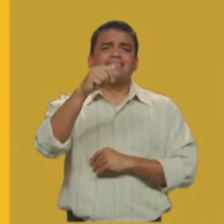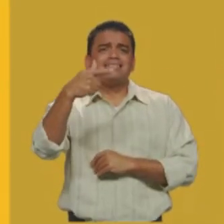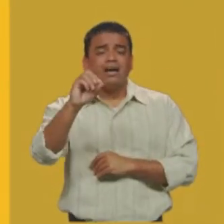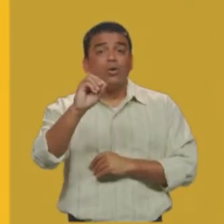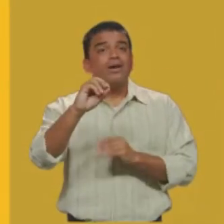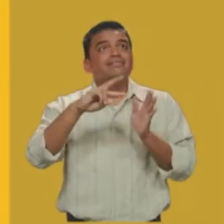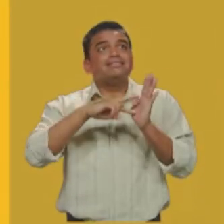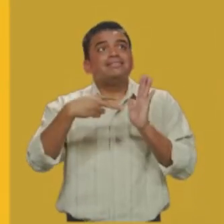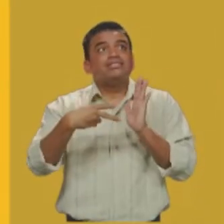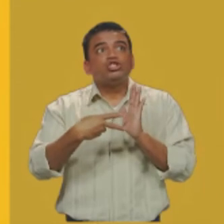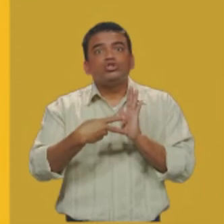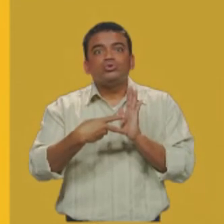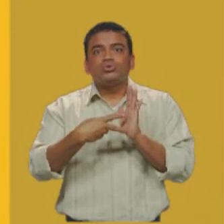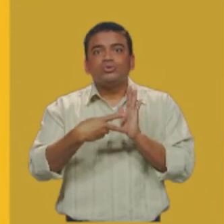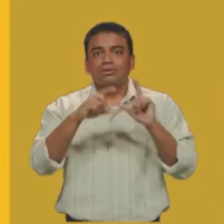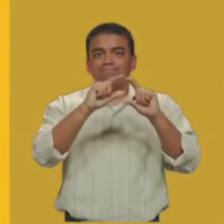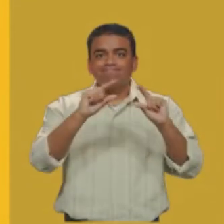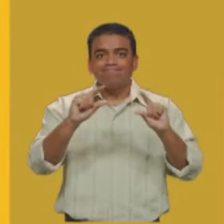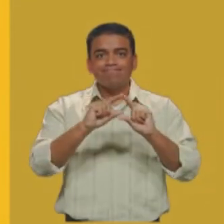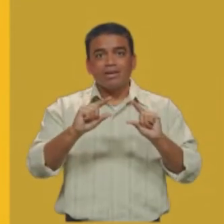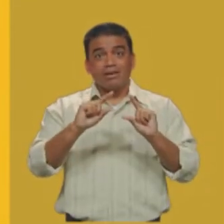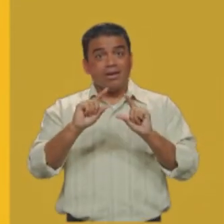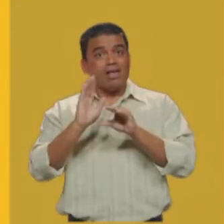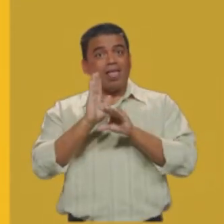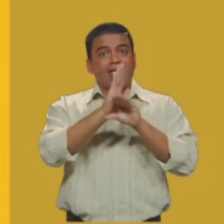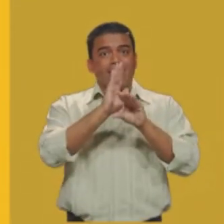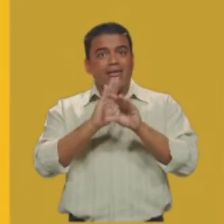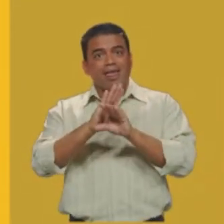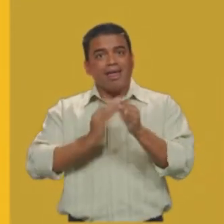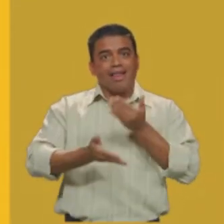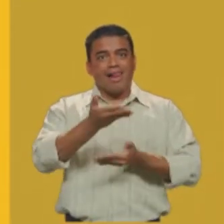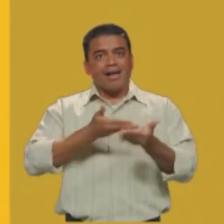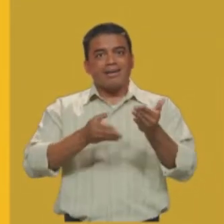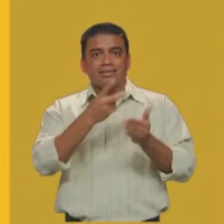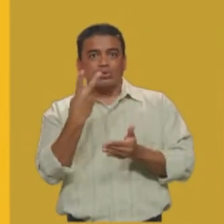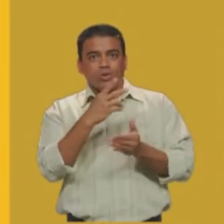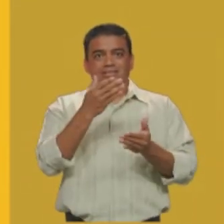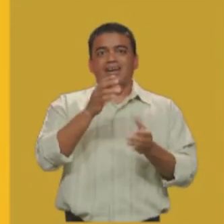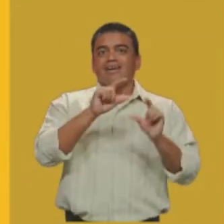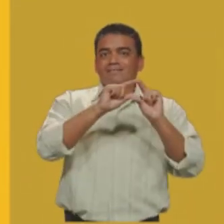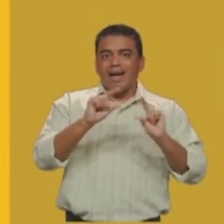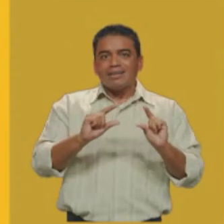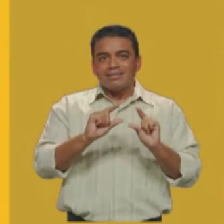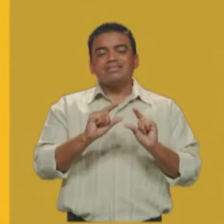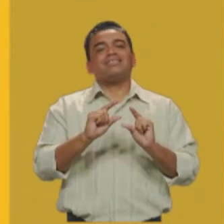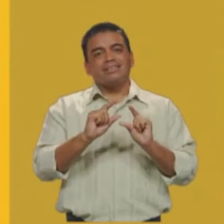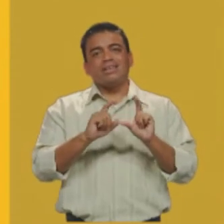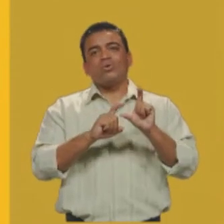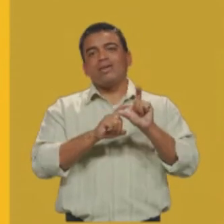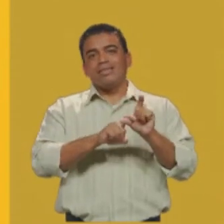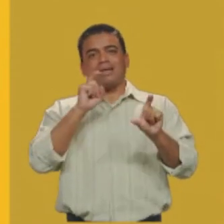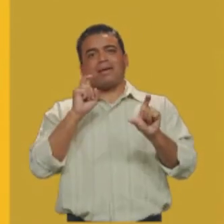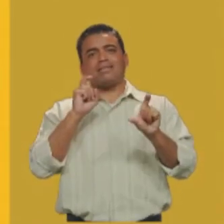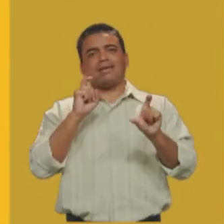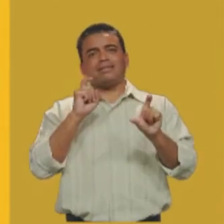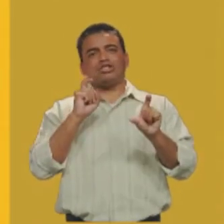Ou seja, as orações se complementam. Por isso, dizemos que são orações independentes.